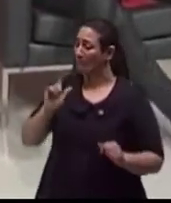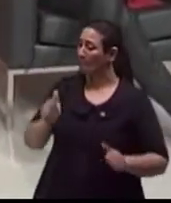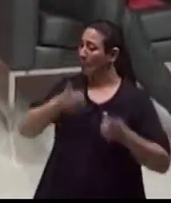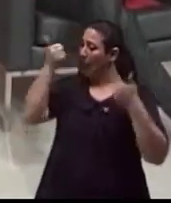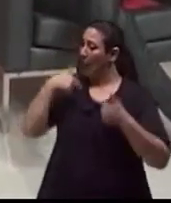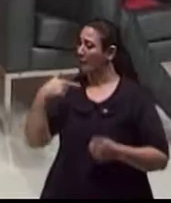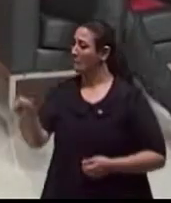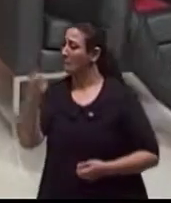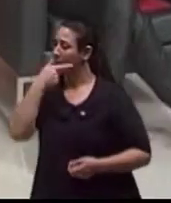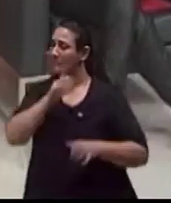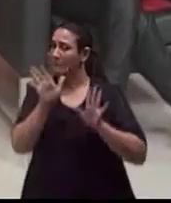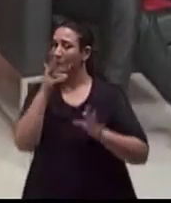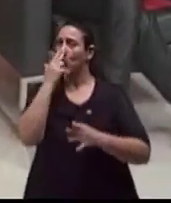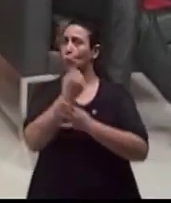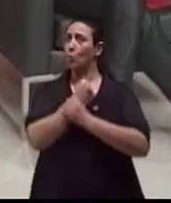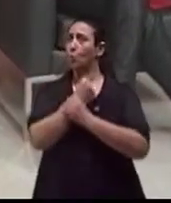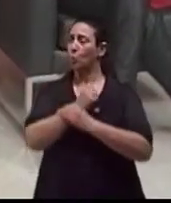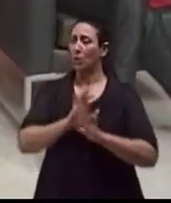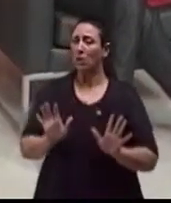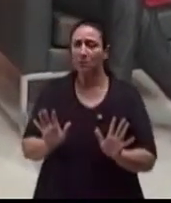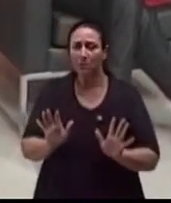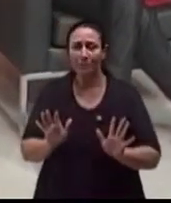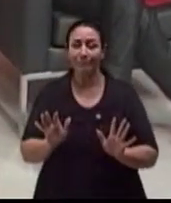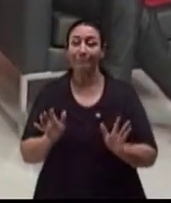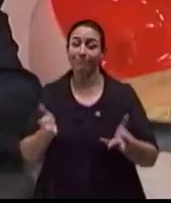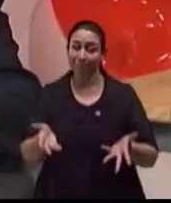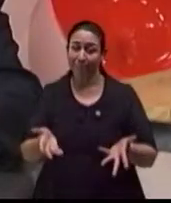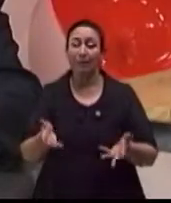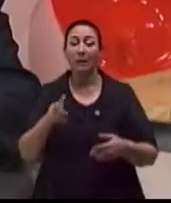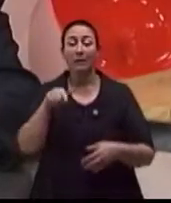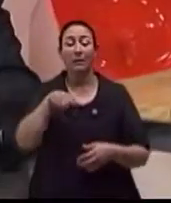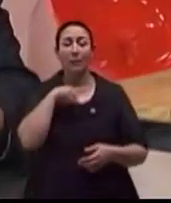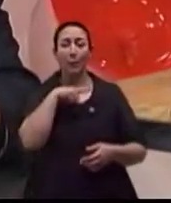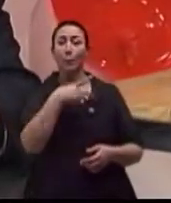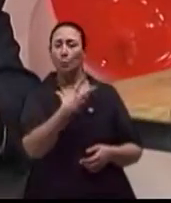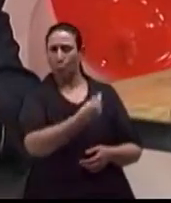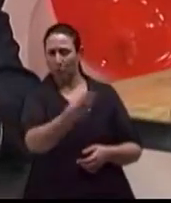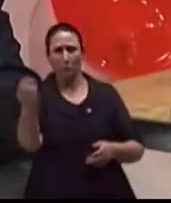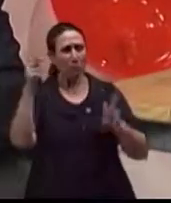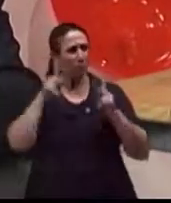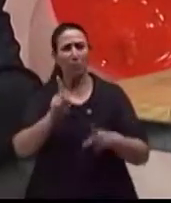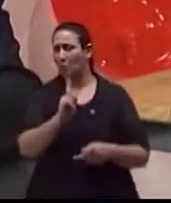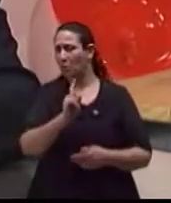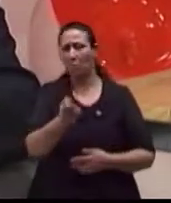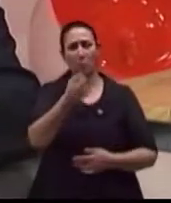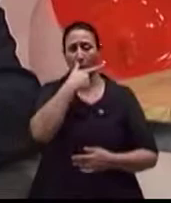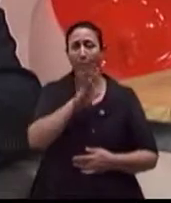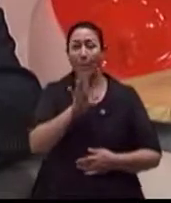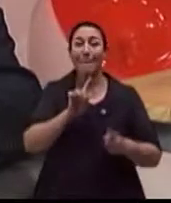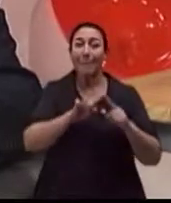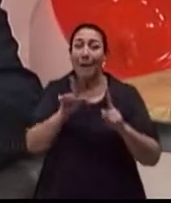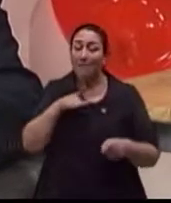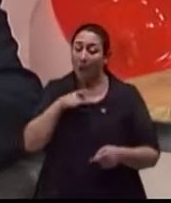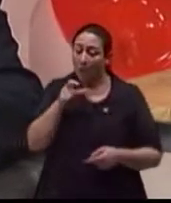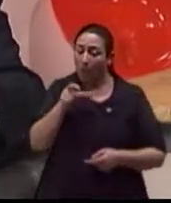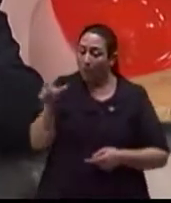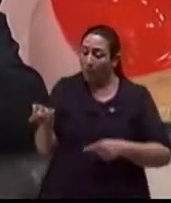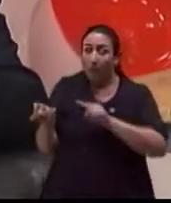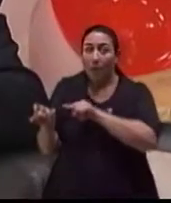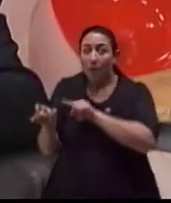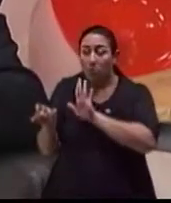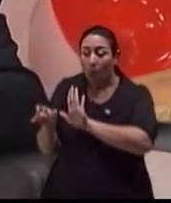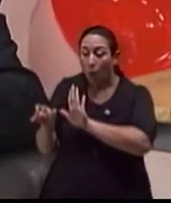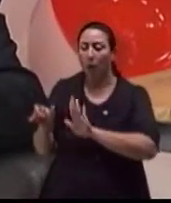então eu vou tomar. Tanto que existem alguns pacientes que nem tomam, mas o fato de ter o remédio em casa